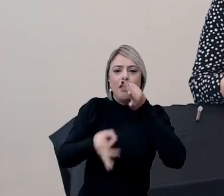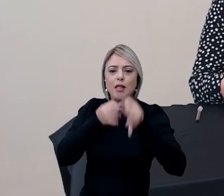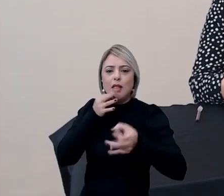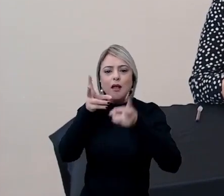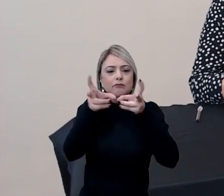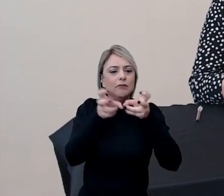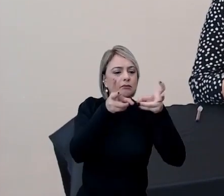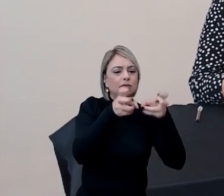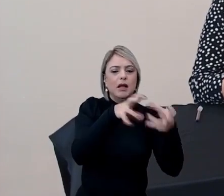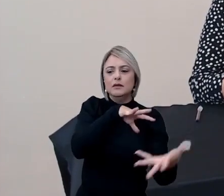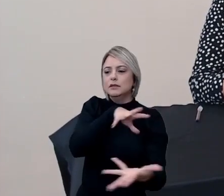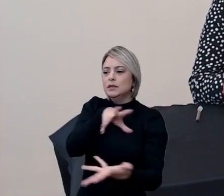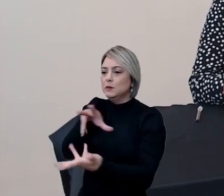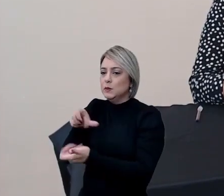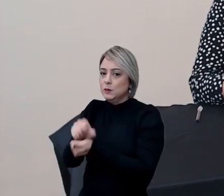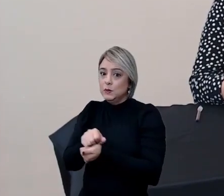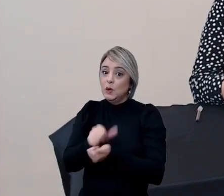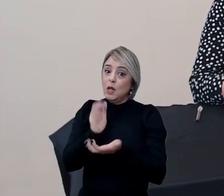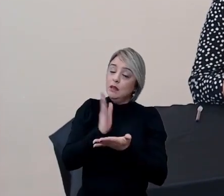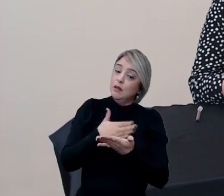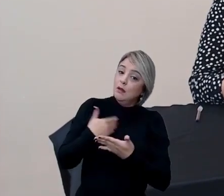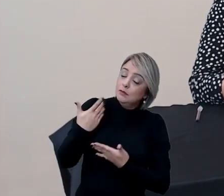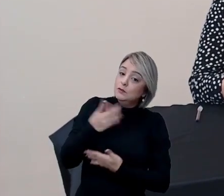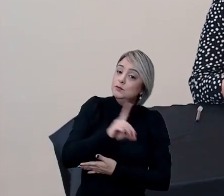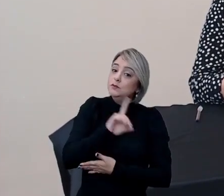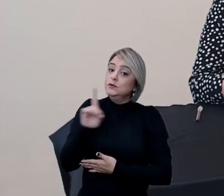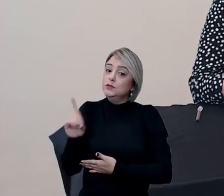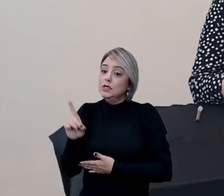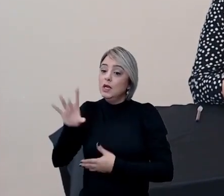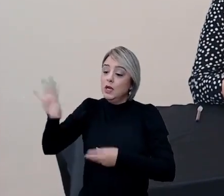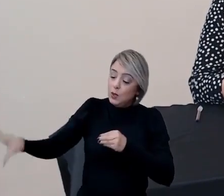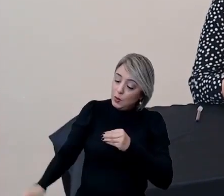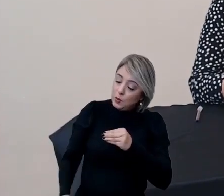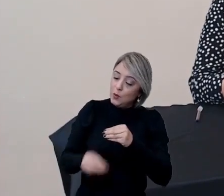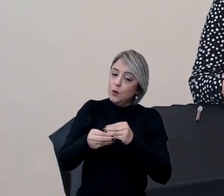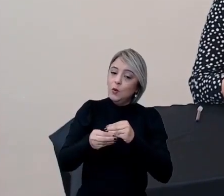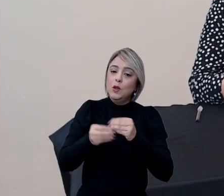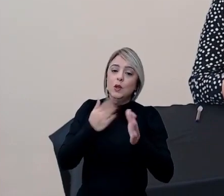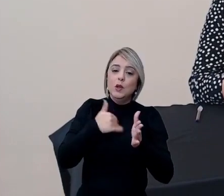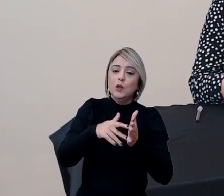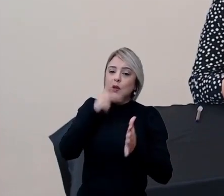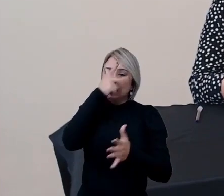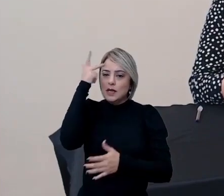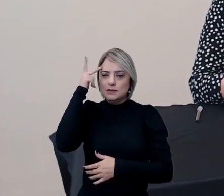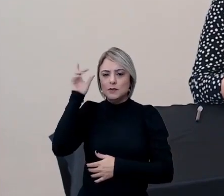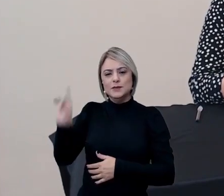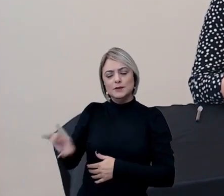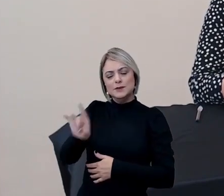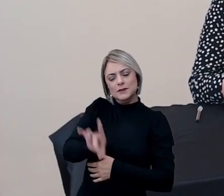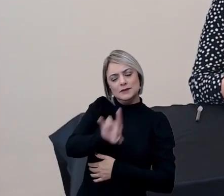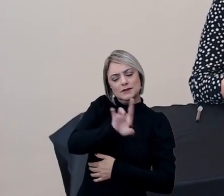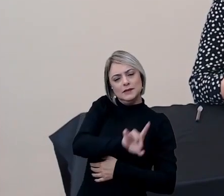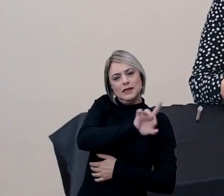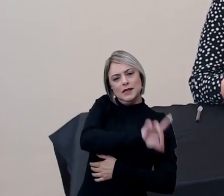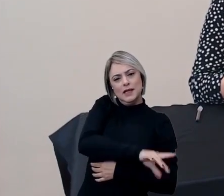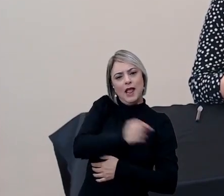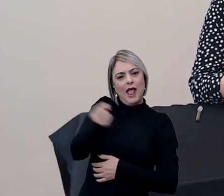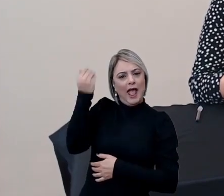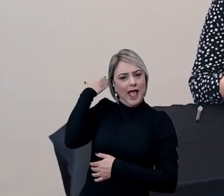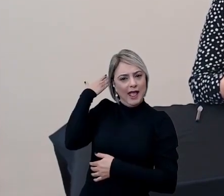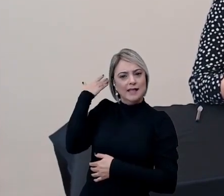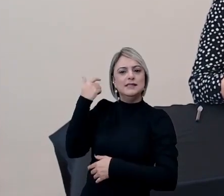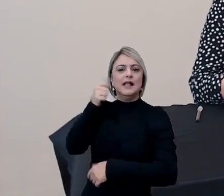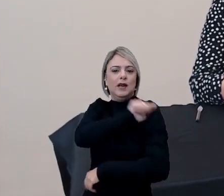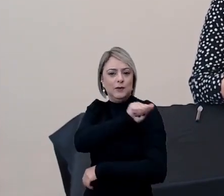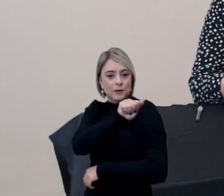perspectivas de mundo. Então, algum dia, isso a gente inclui todas aquelas pessoas que já passaram por aqui também, os nossos egressos,